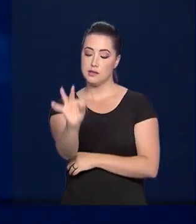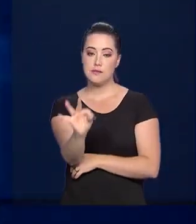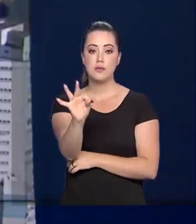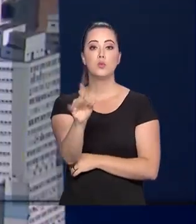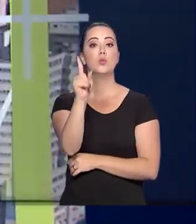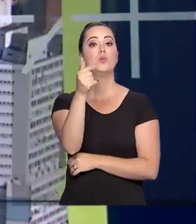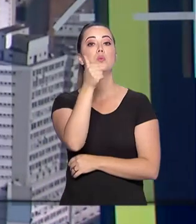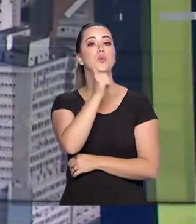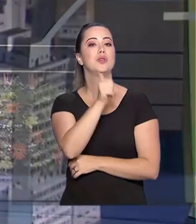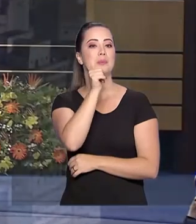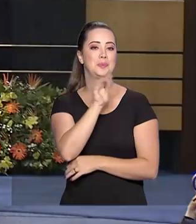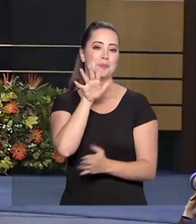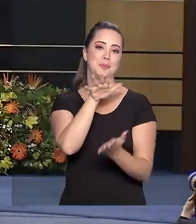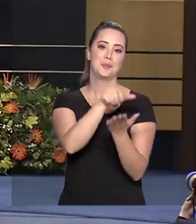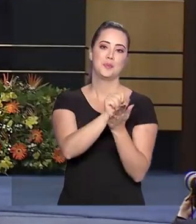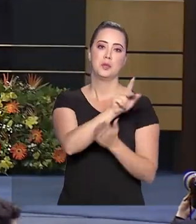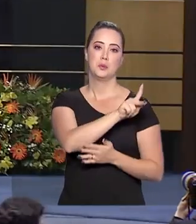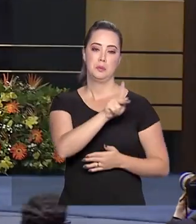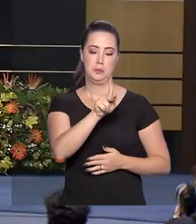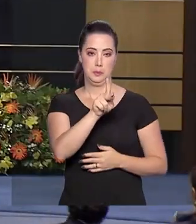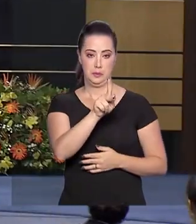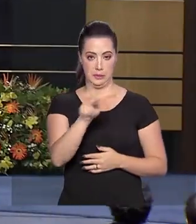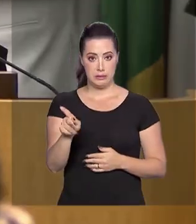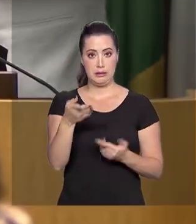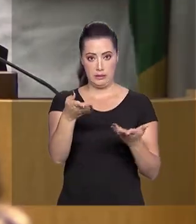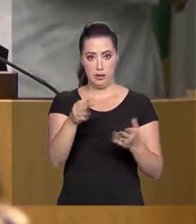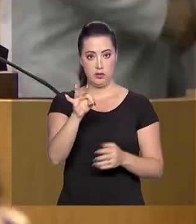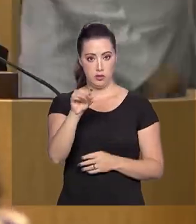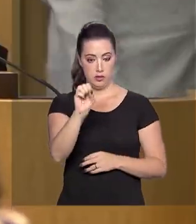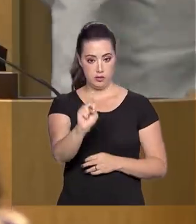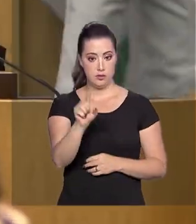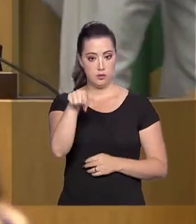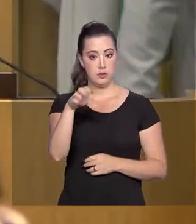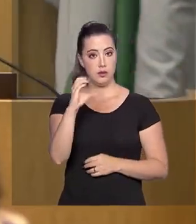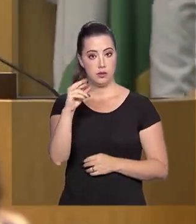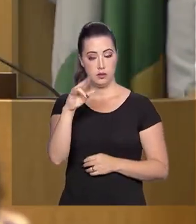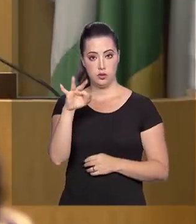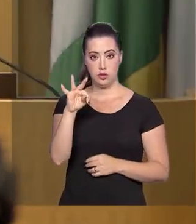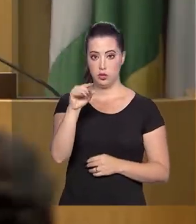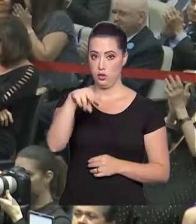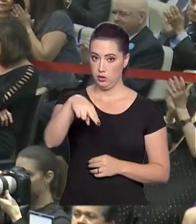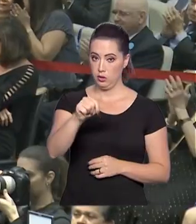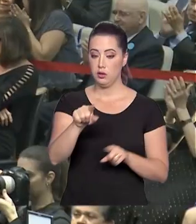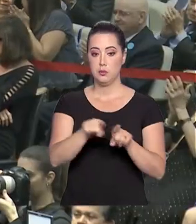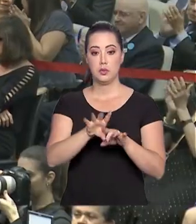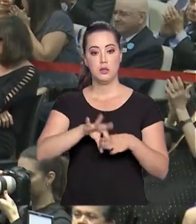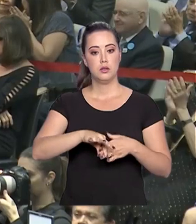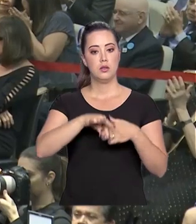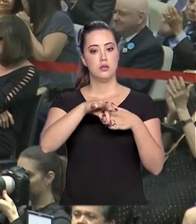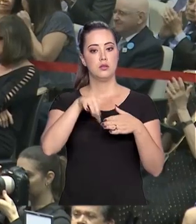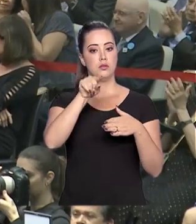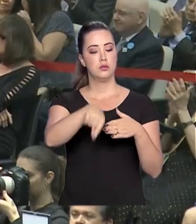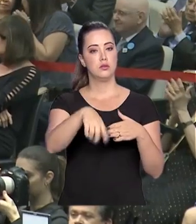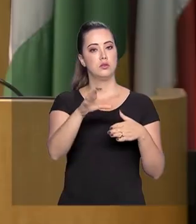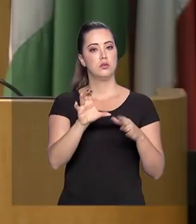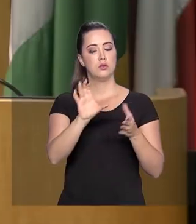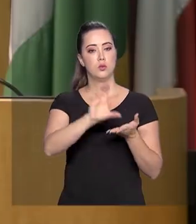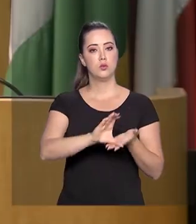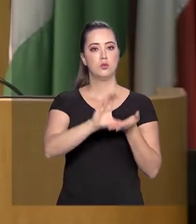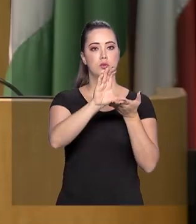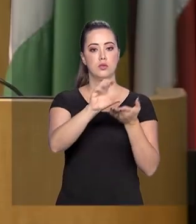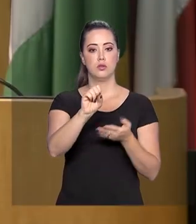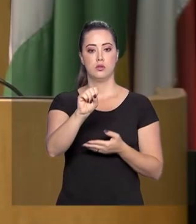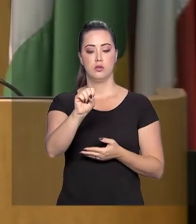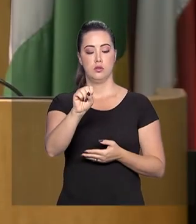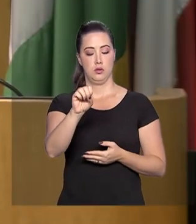cargo. A nova presidente é a ministra Cristina Peduzzi, que também assume o Conselho Superior da Justiça do Trabalho. O presidente Jair Bolsonaro,